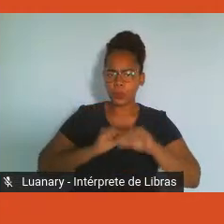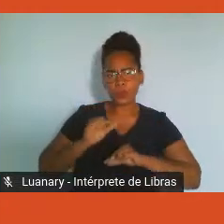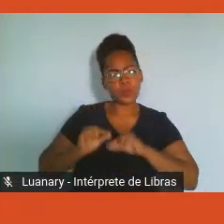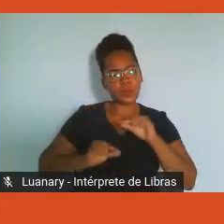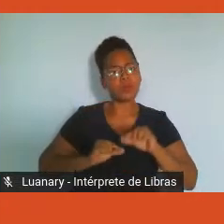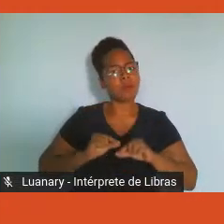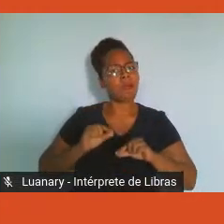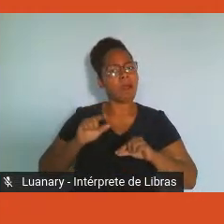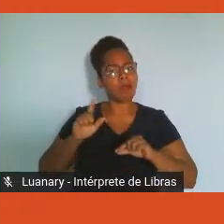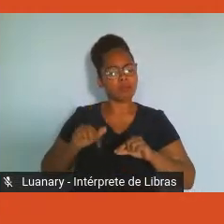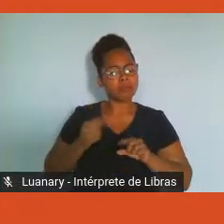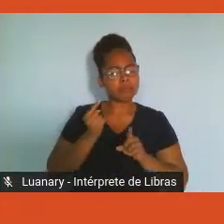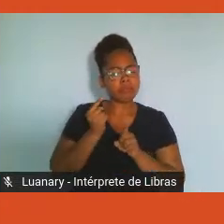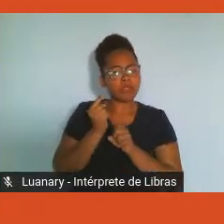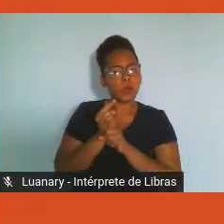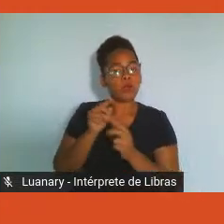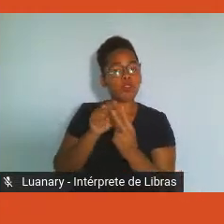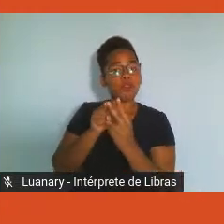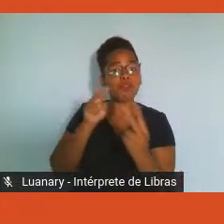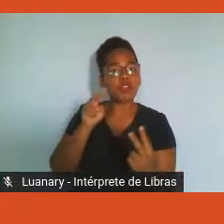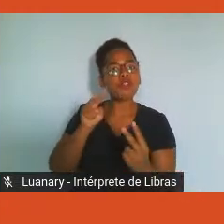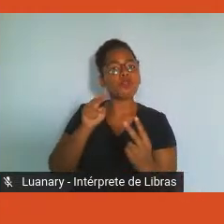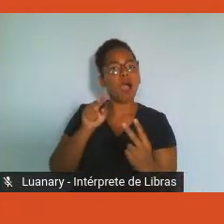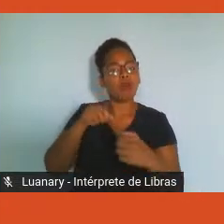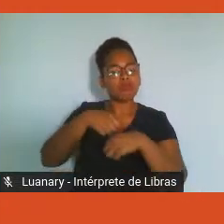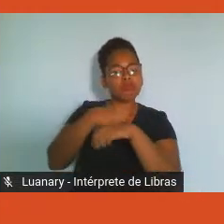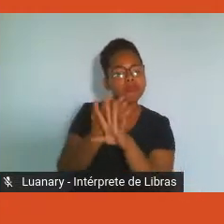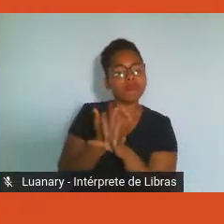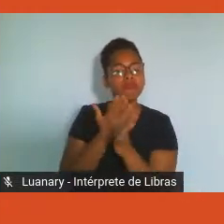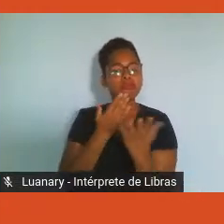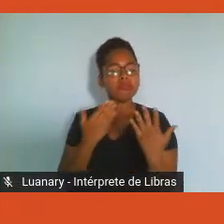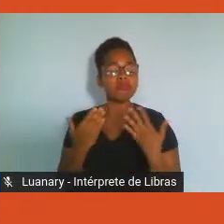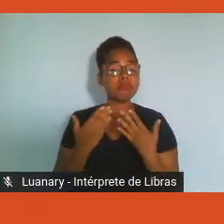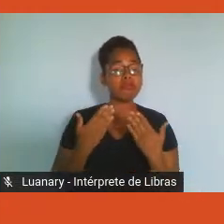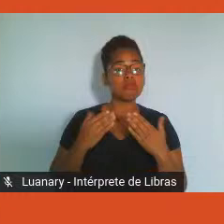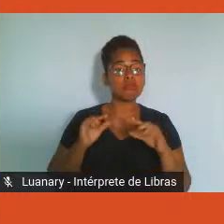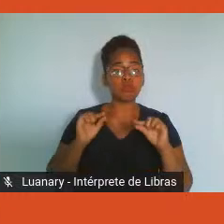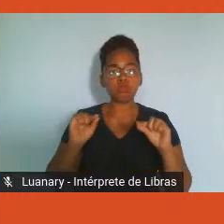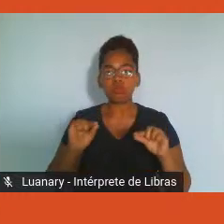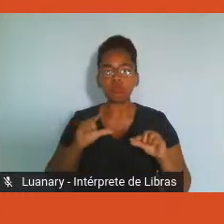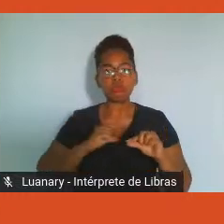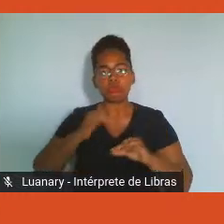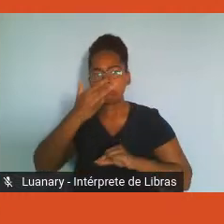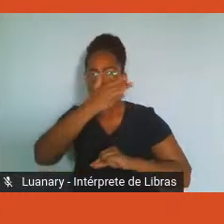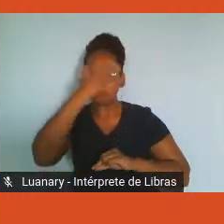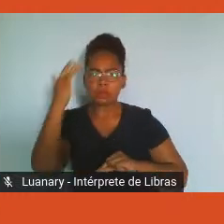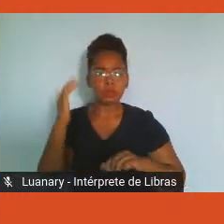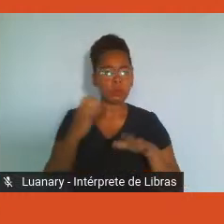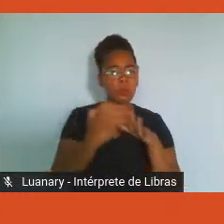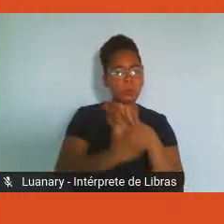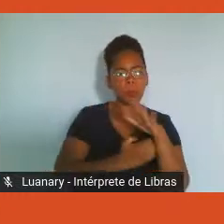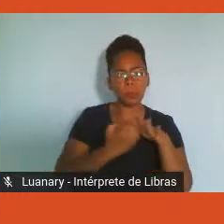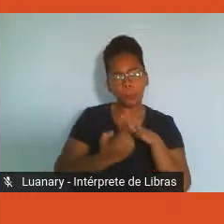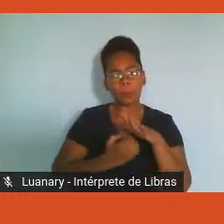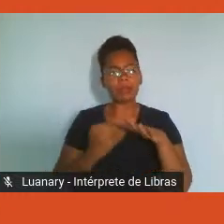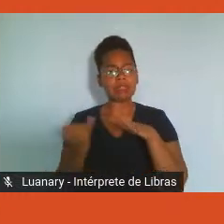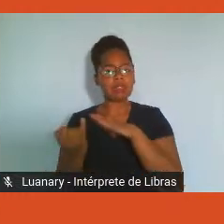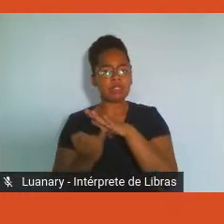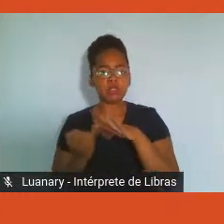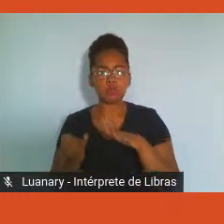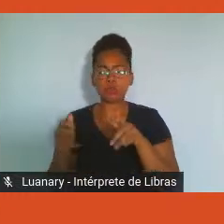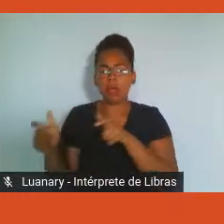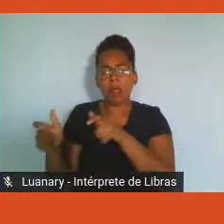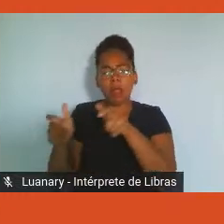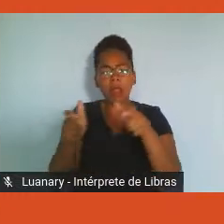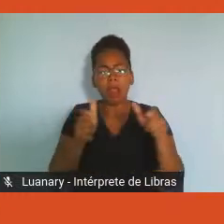de nossos encontros virtuais é de recebermos pessoas, empresas e instituições de outros bairros, cidades e